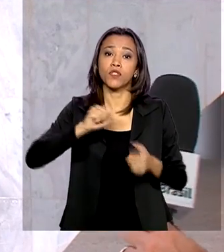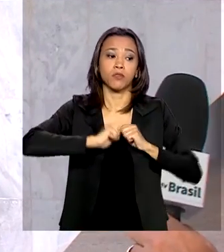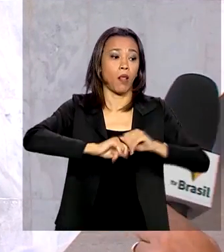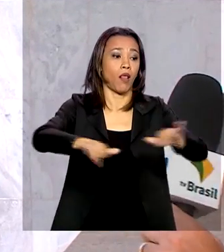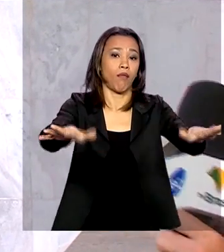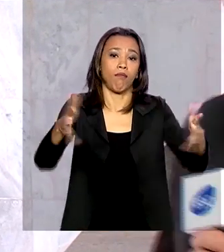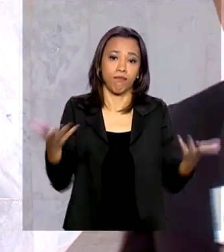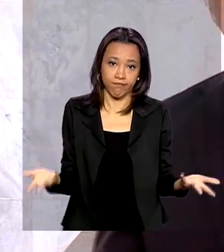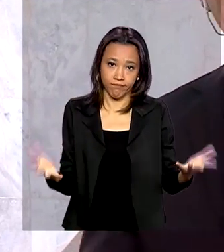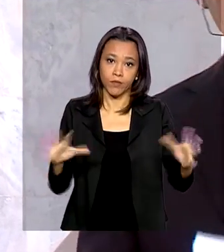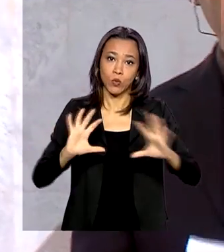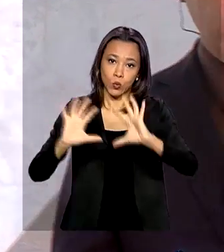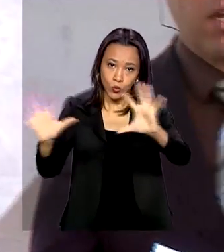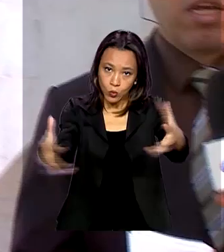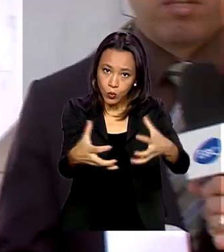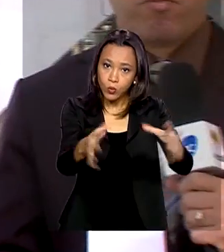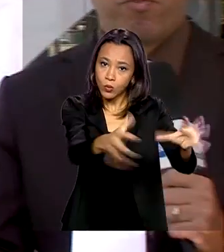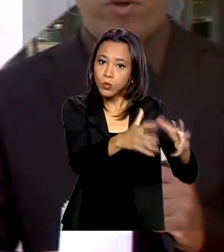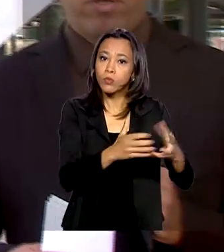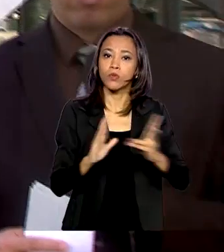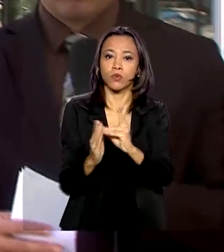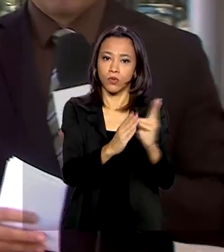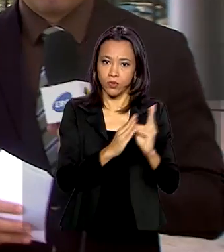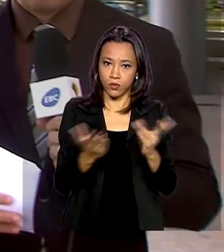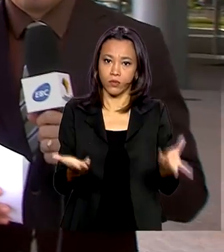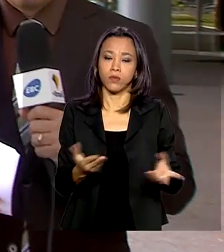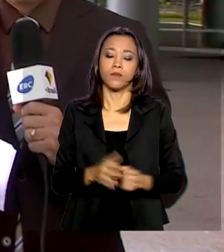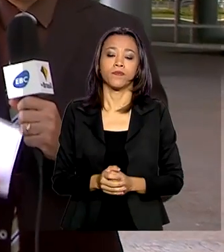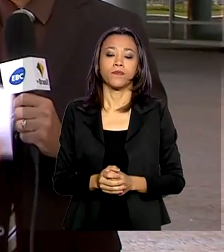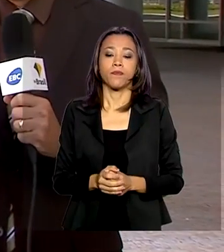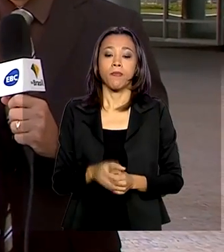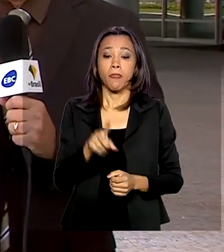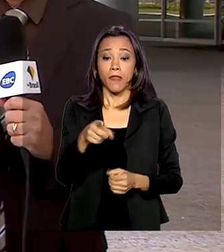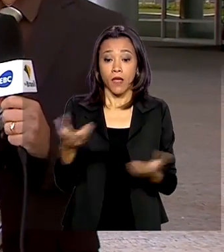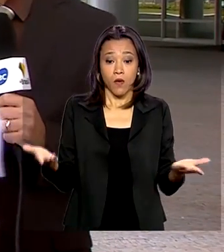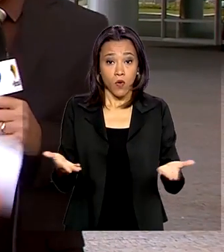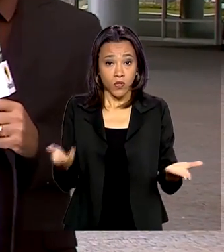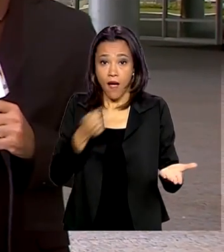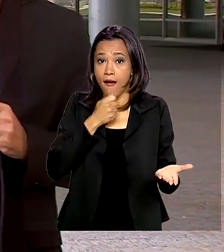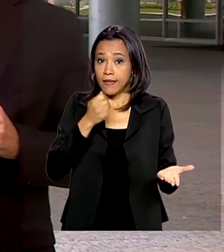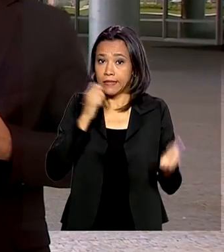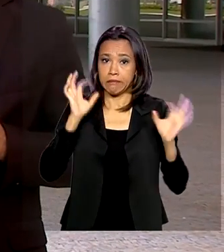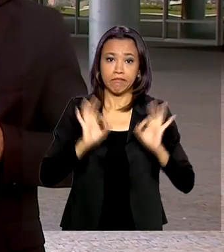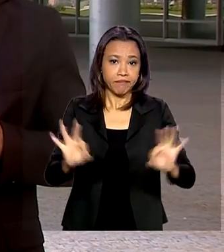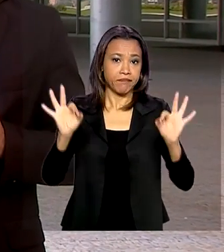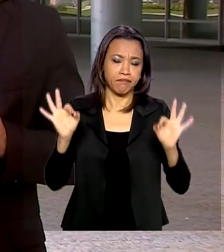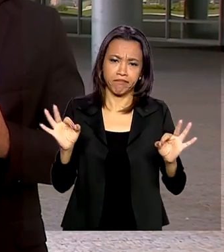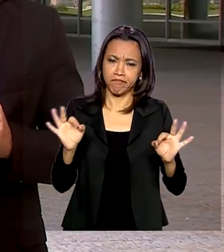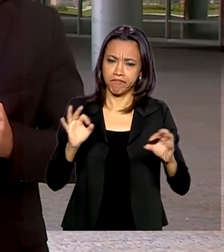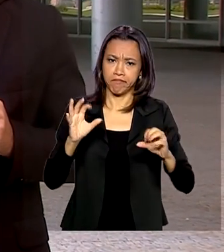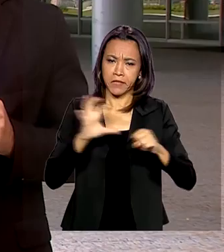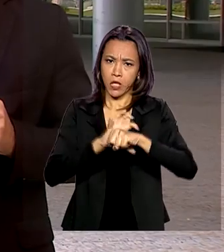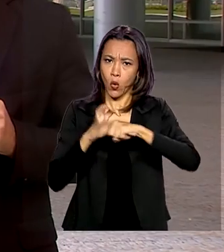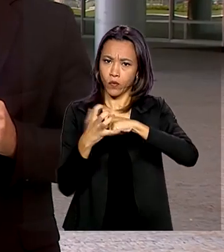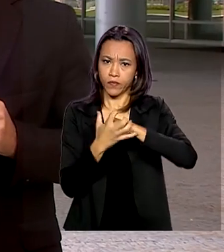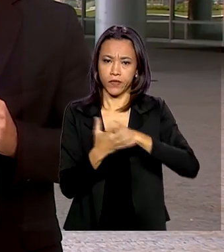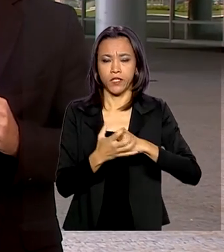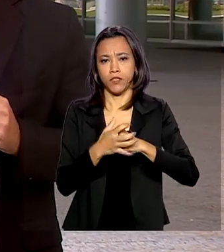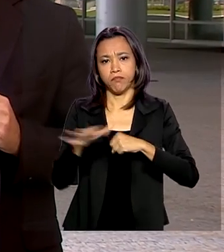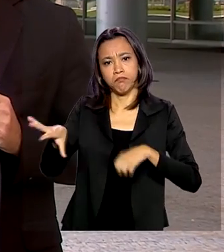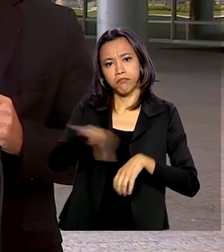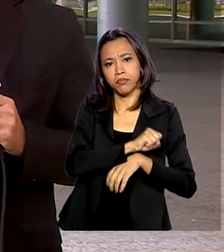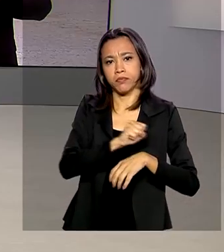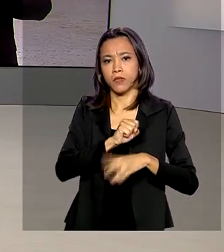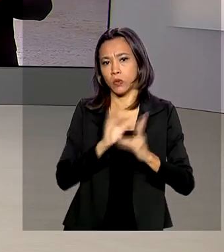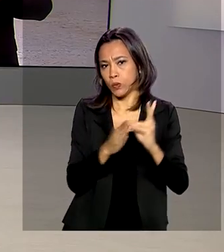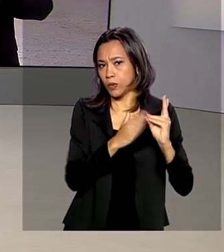obrigado pela entrevista. Lembrando que ainda não foi confirmado nenhum caso de Covid-19 entre a população indígena no país.